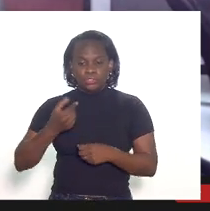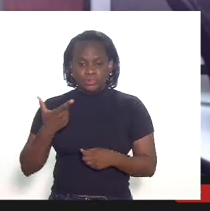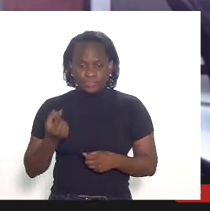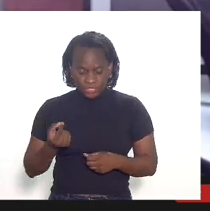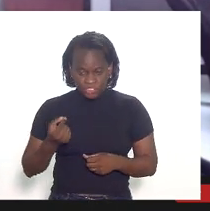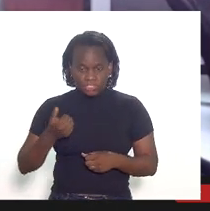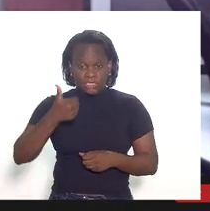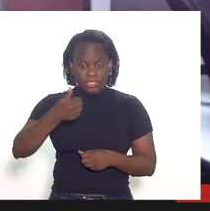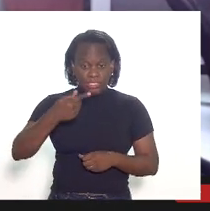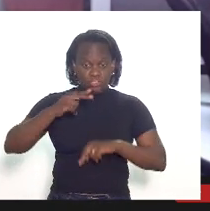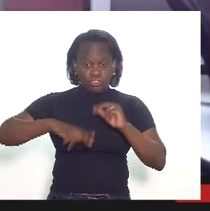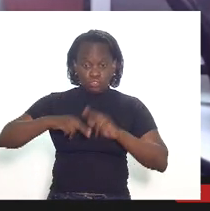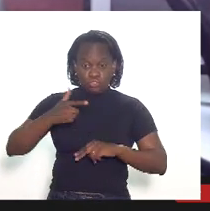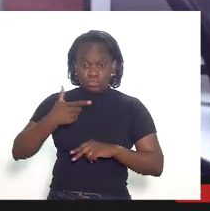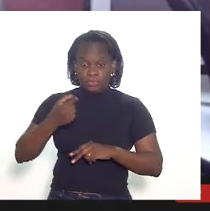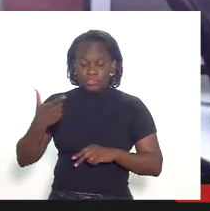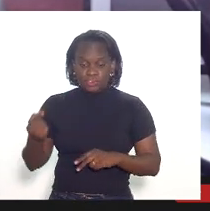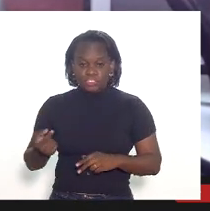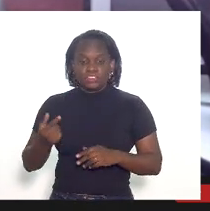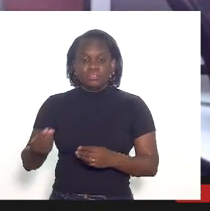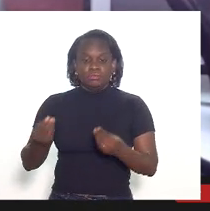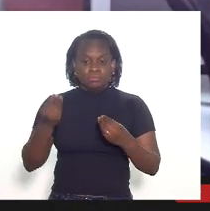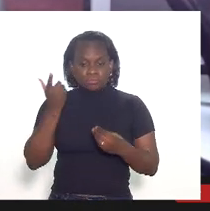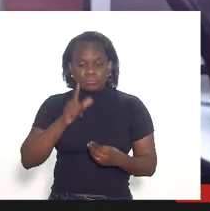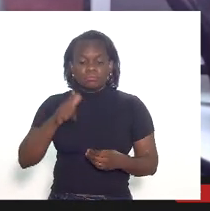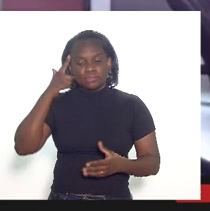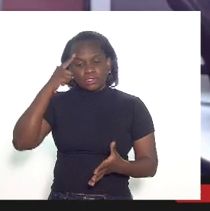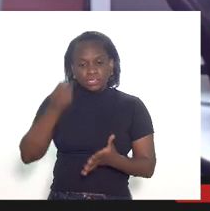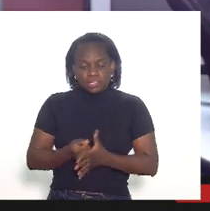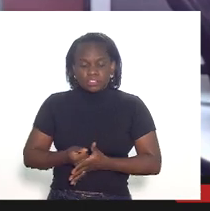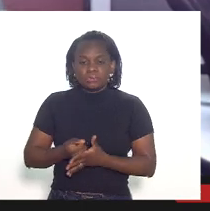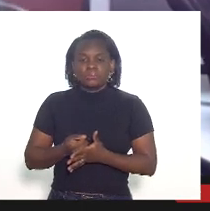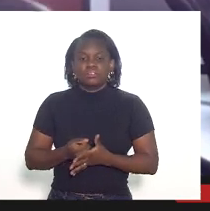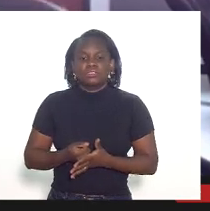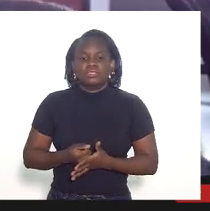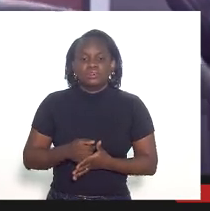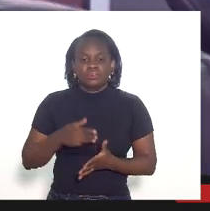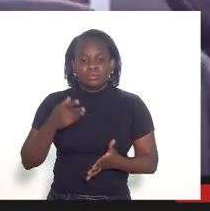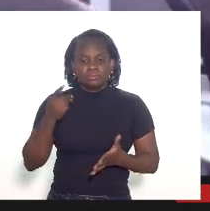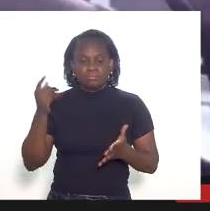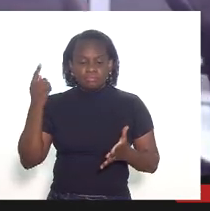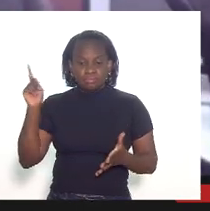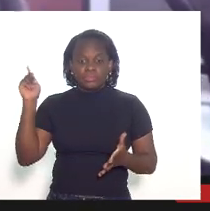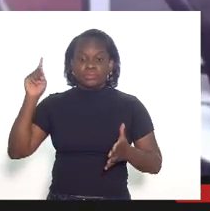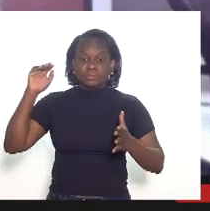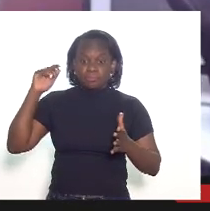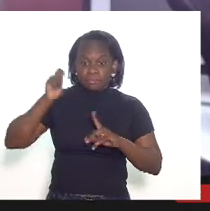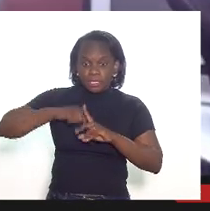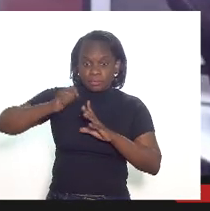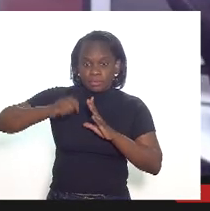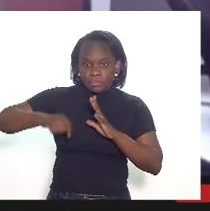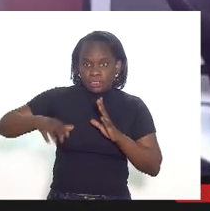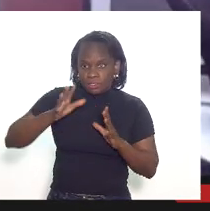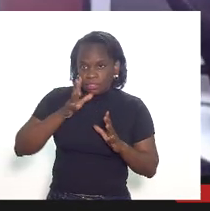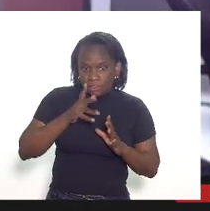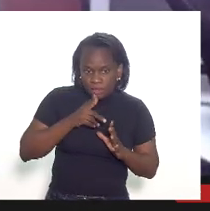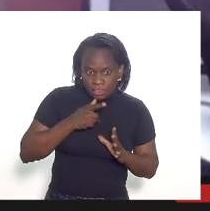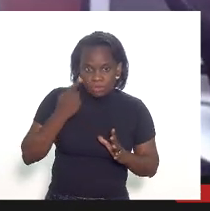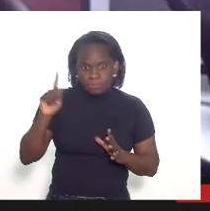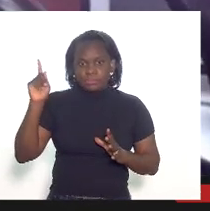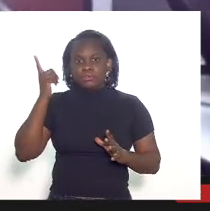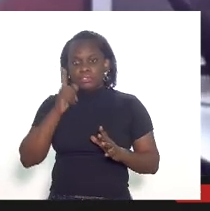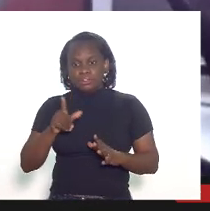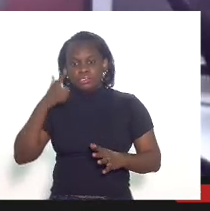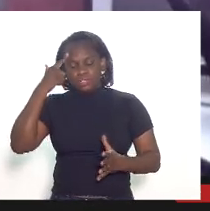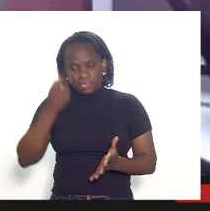de junho de 2020 obtivemos a decisão liminar finalmente depois de meses conseguimos essa decisão